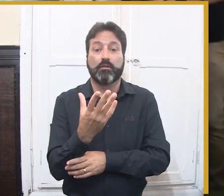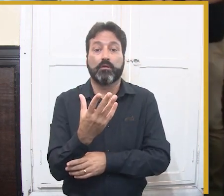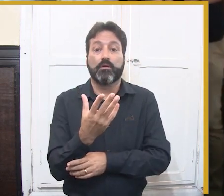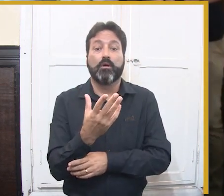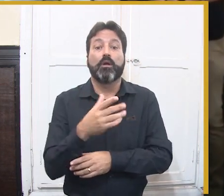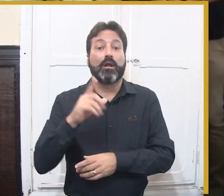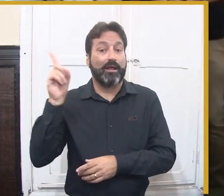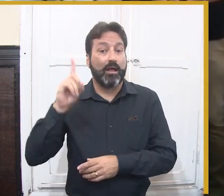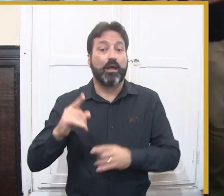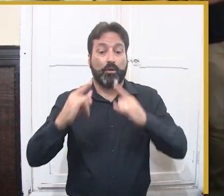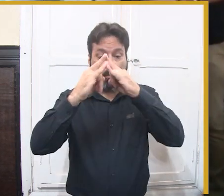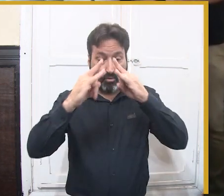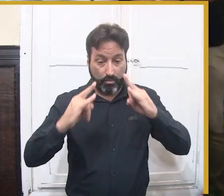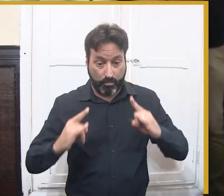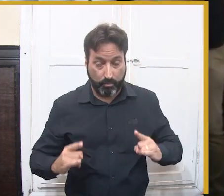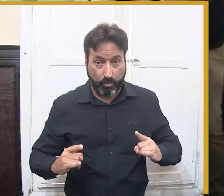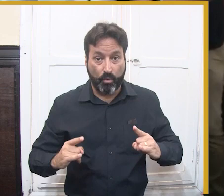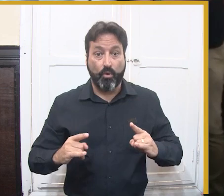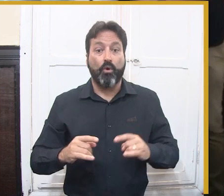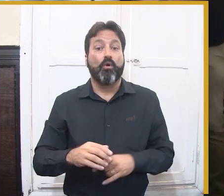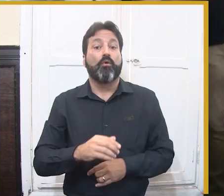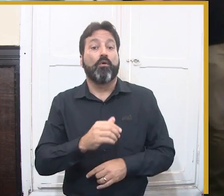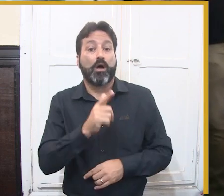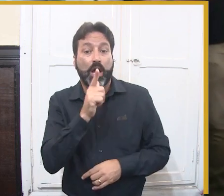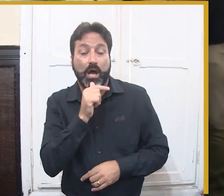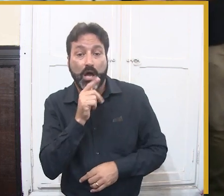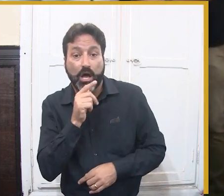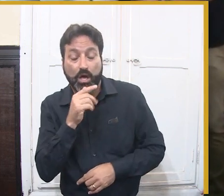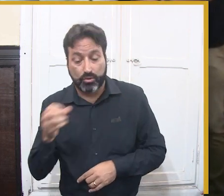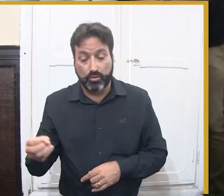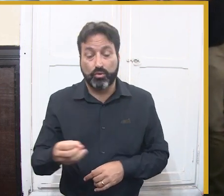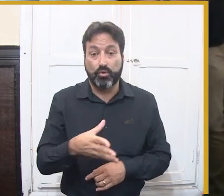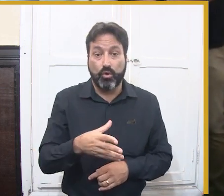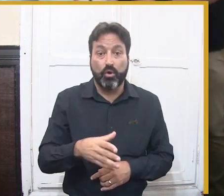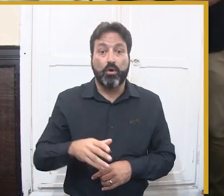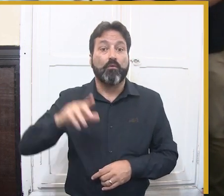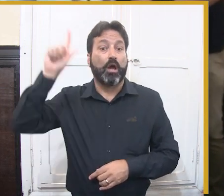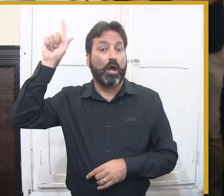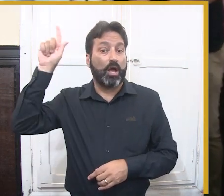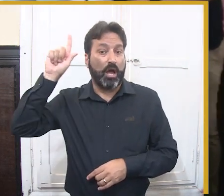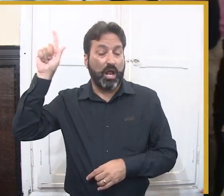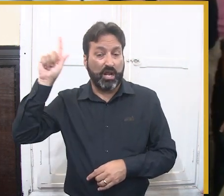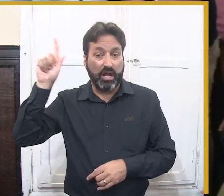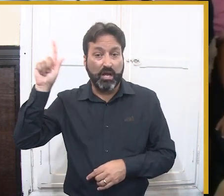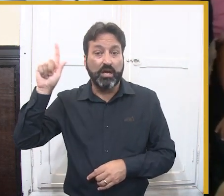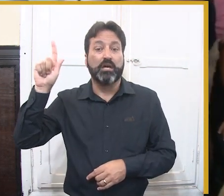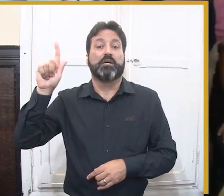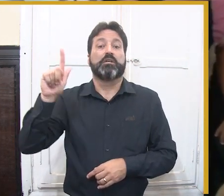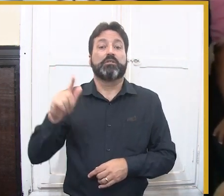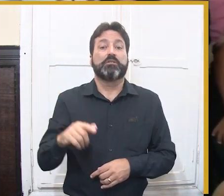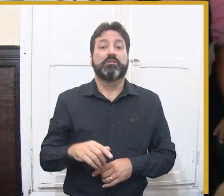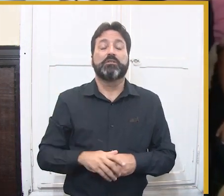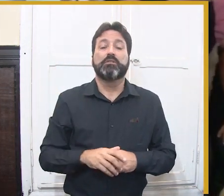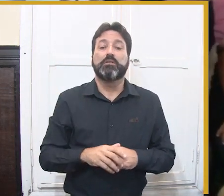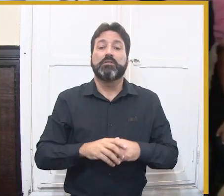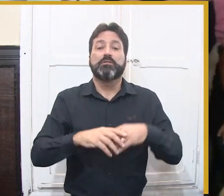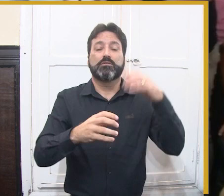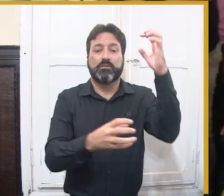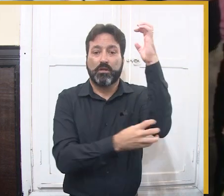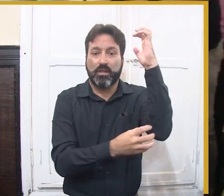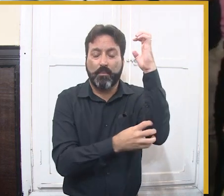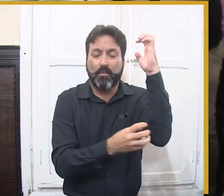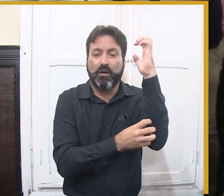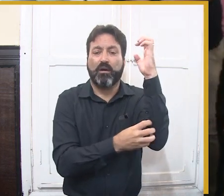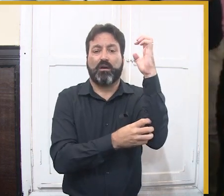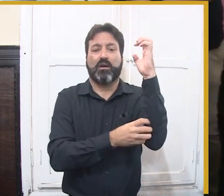novidades. O Natal contempla o uso das áreas e a ativação do São